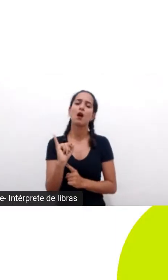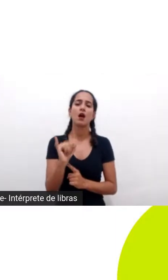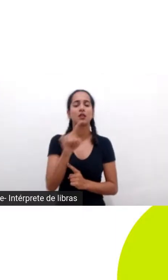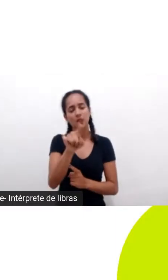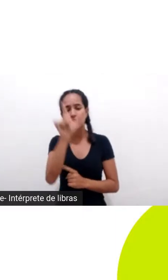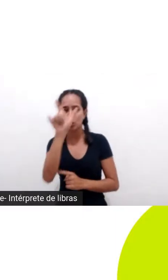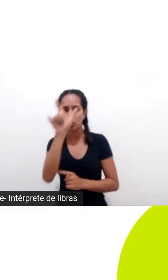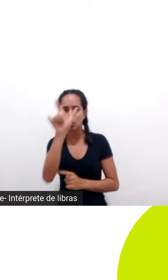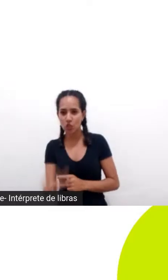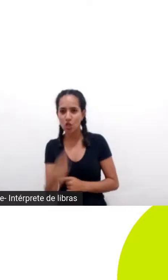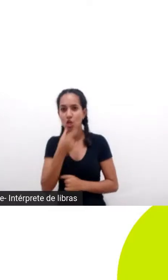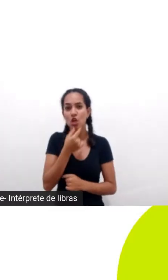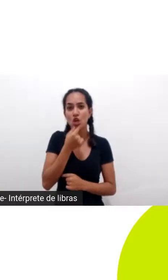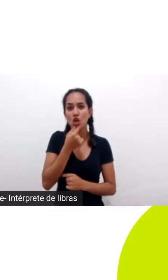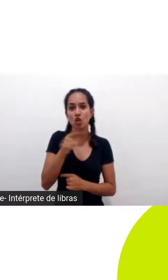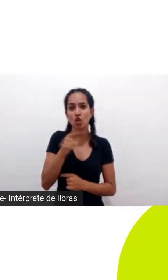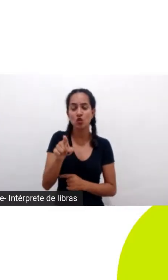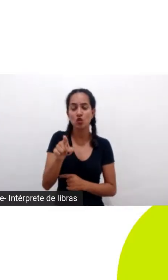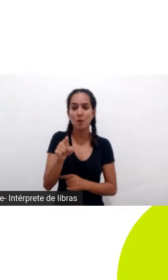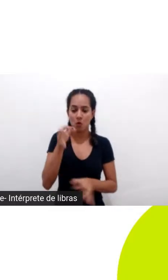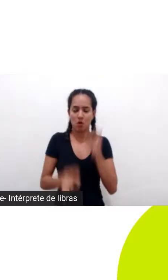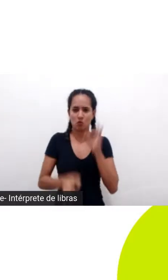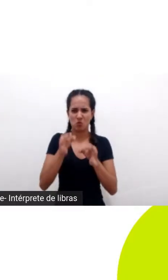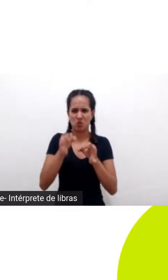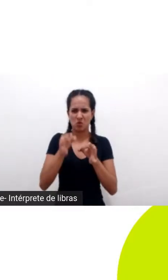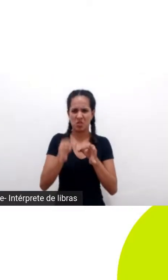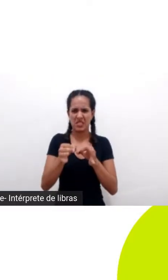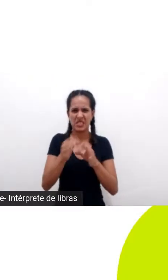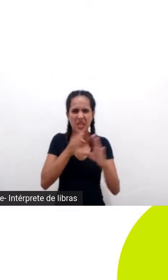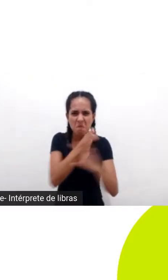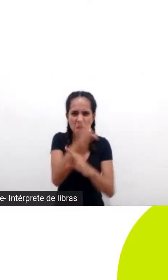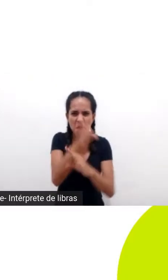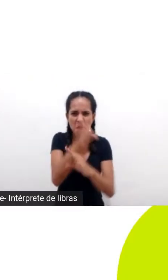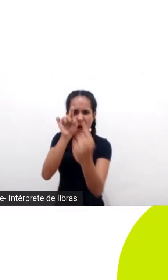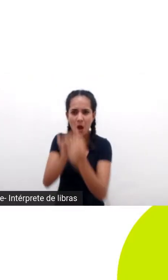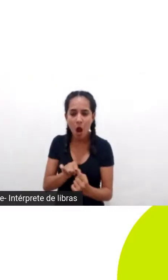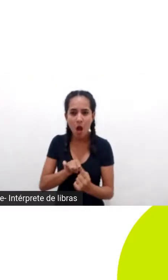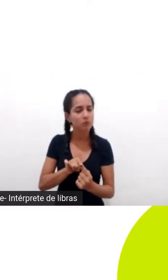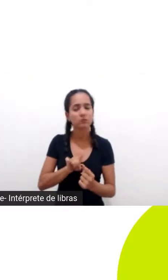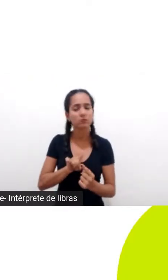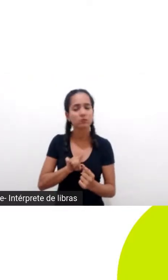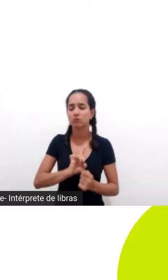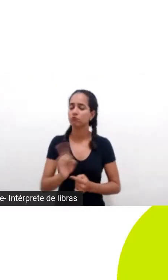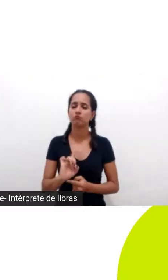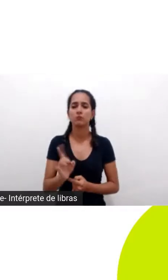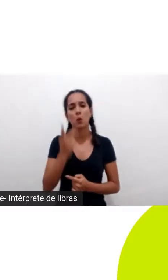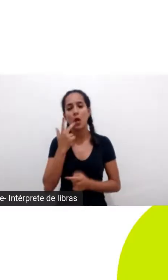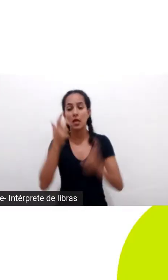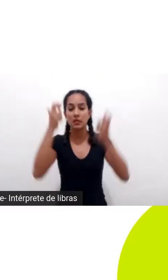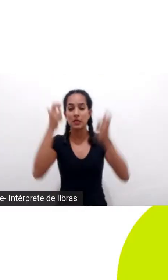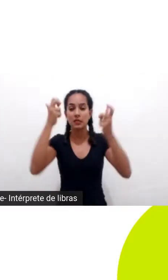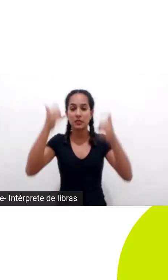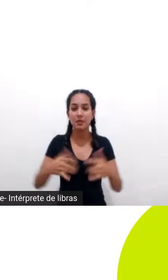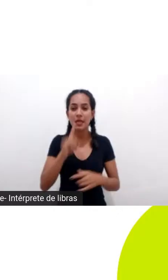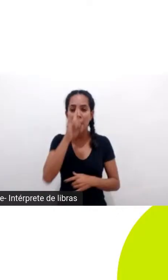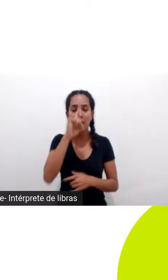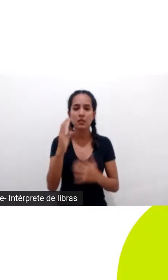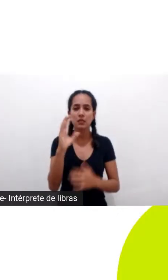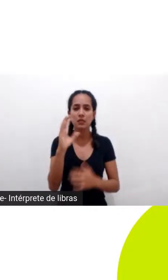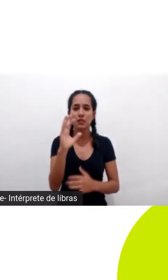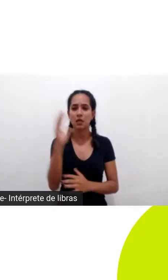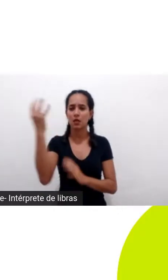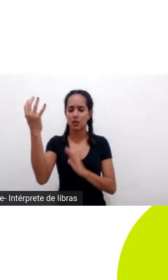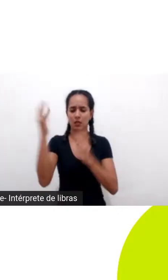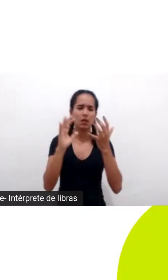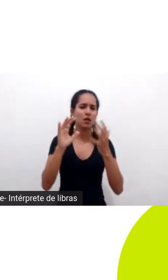ele não tem uma justiça por si só e isso ele exemplifica muito bem o que é a crise climática são um monte de países jogando